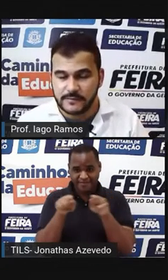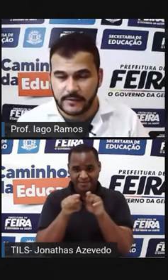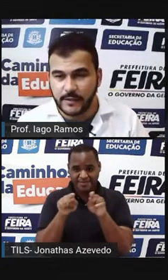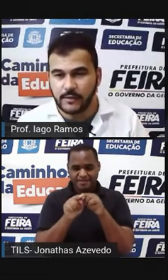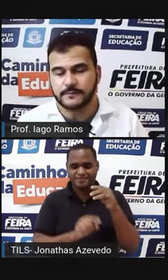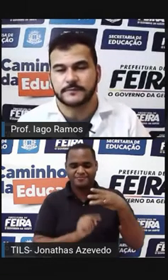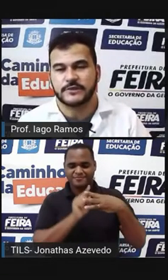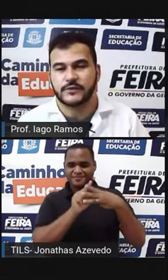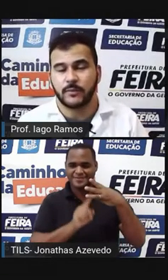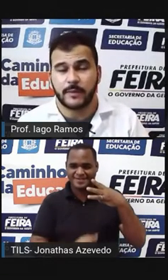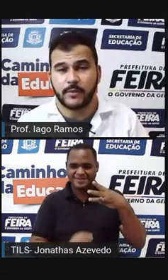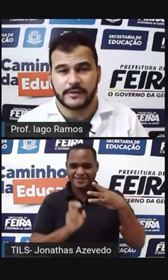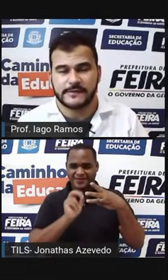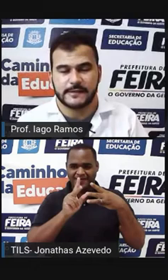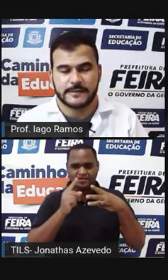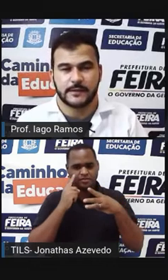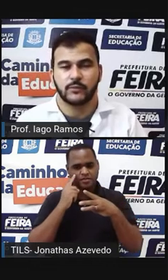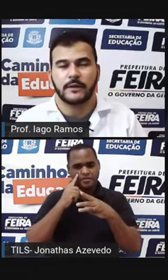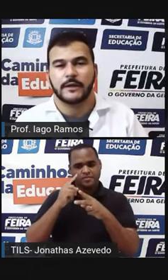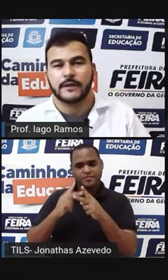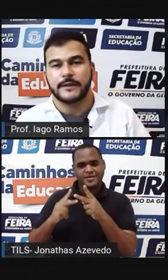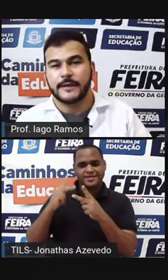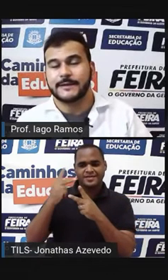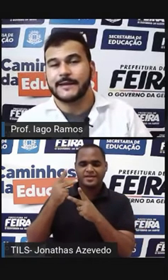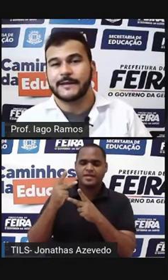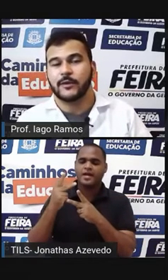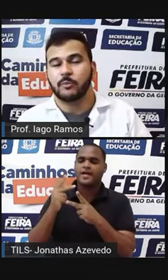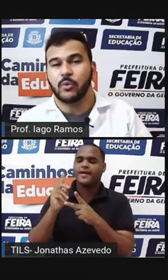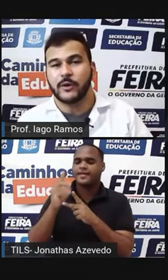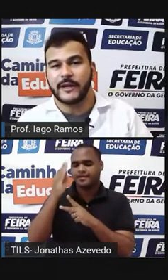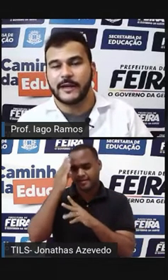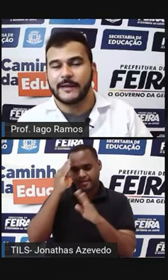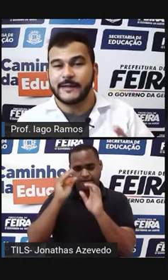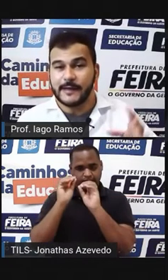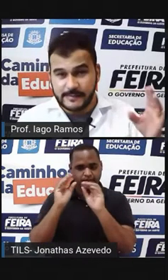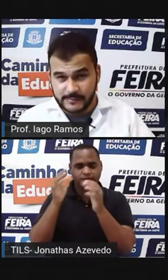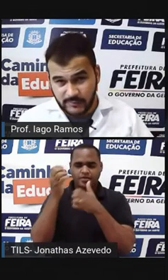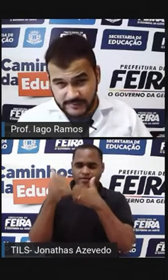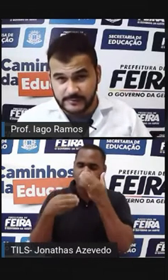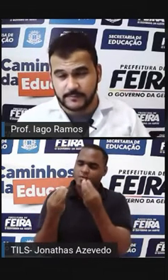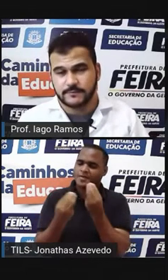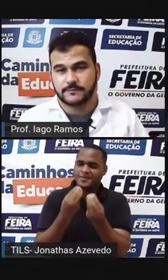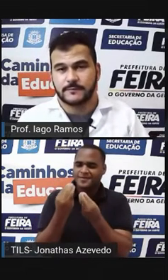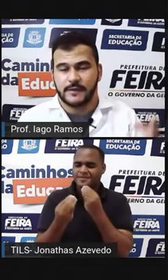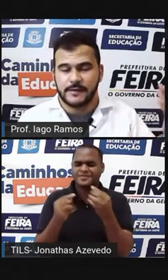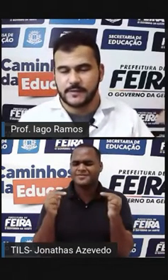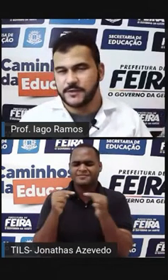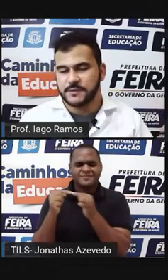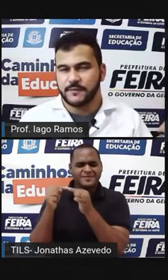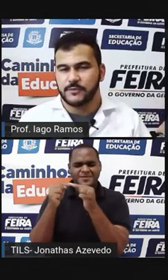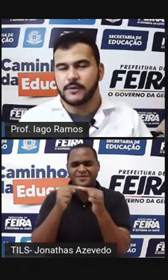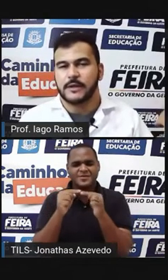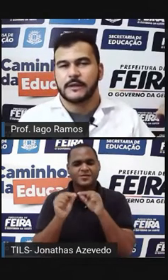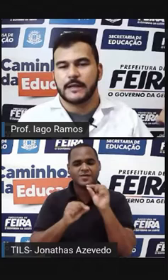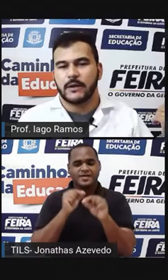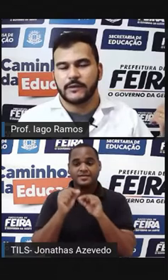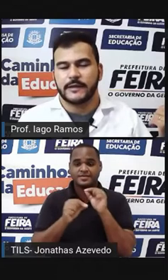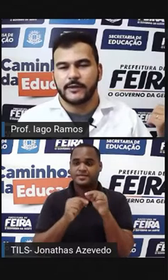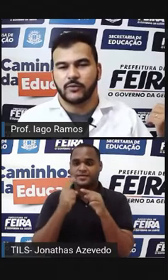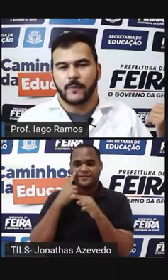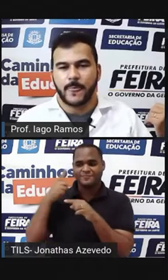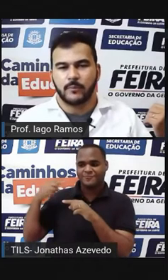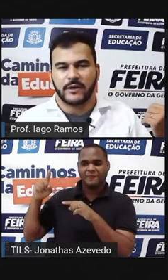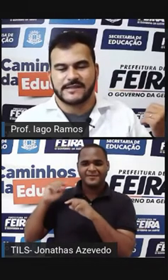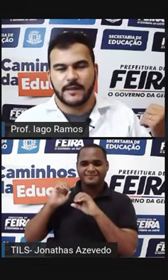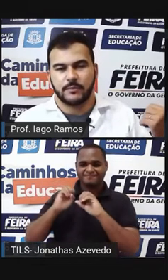casos aqui Sobre a potenciação E entendeu por que Que eles são assim E isso a gente viu Na aula